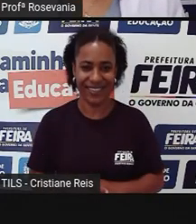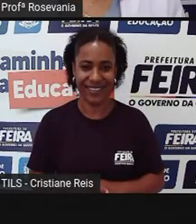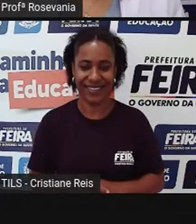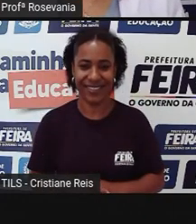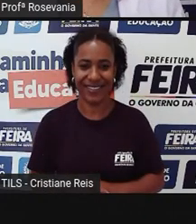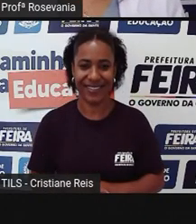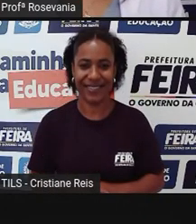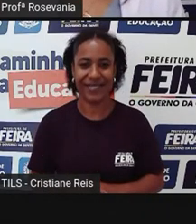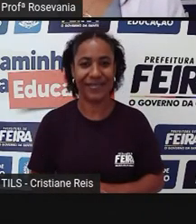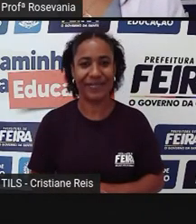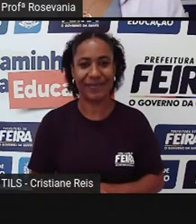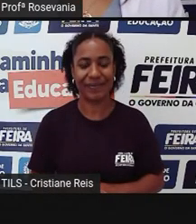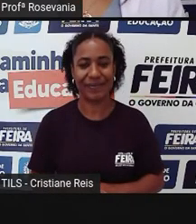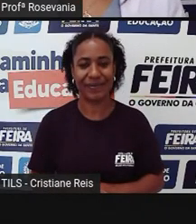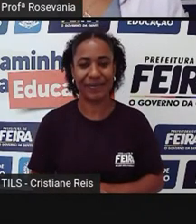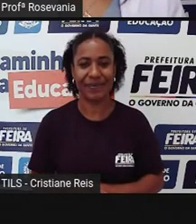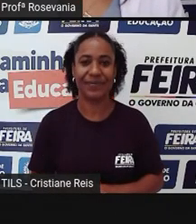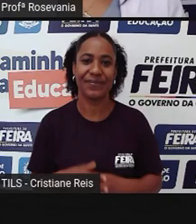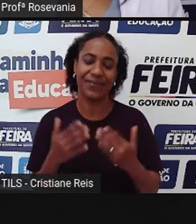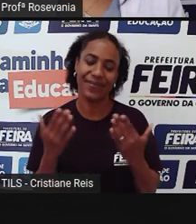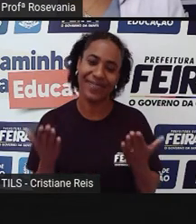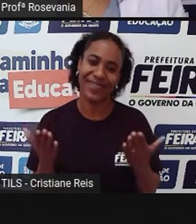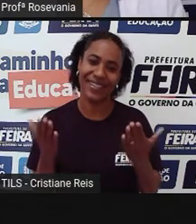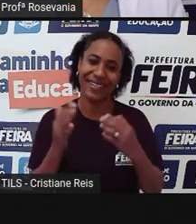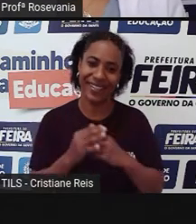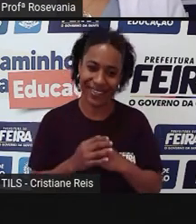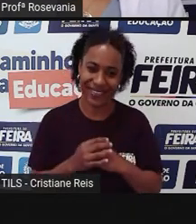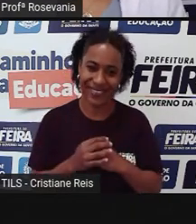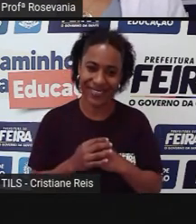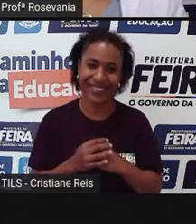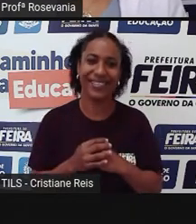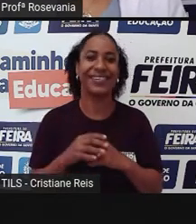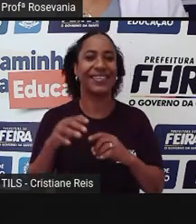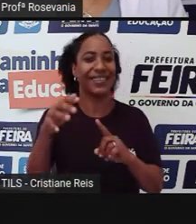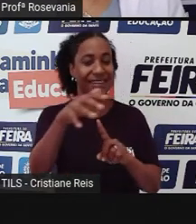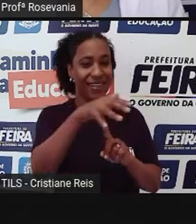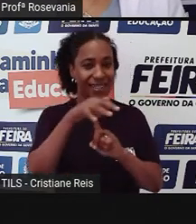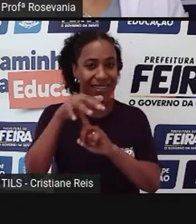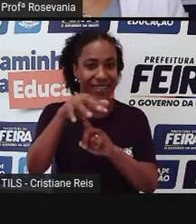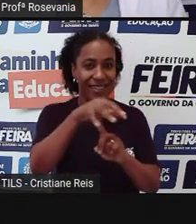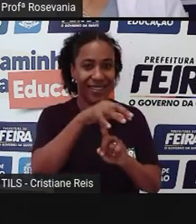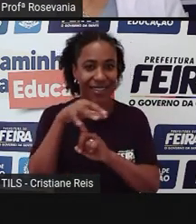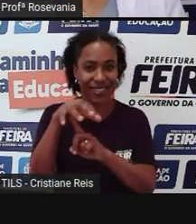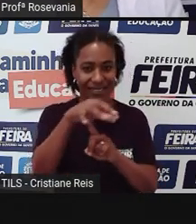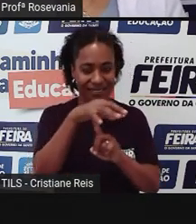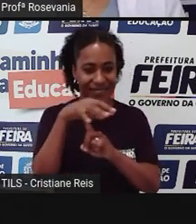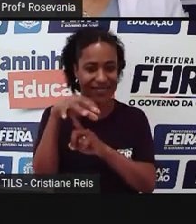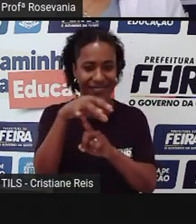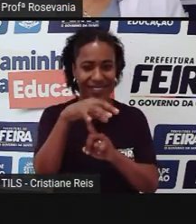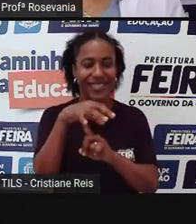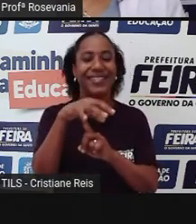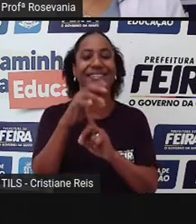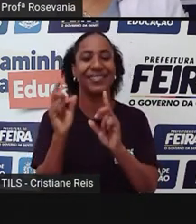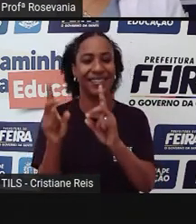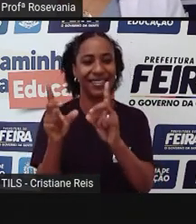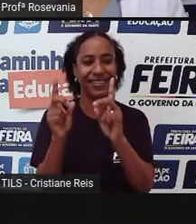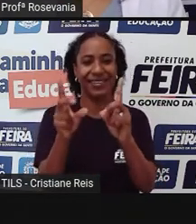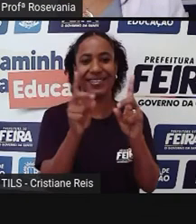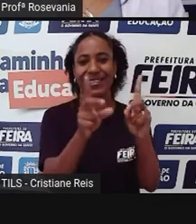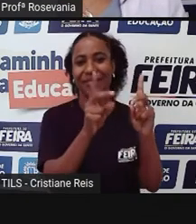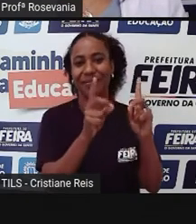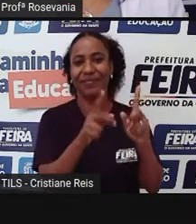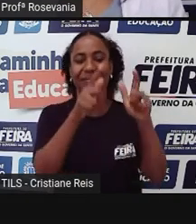um comérciozinho. E não podia faltar o espaço geográfico da gente, das feiras livres,